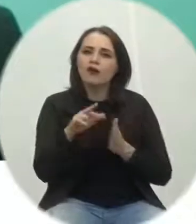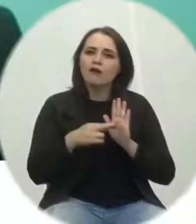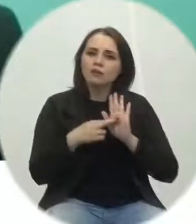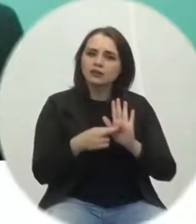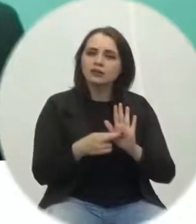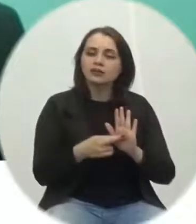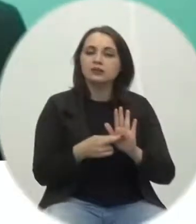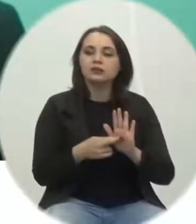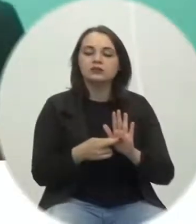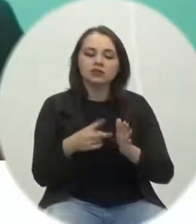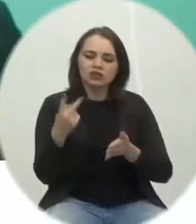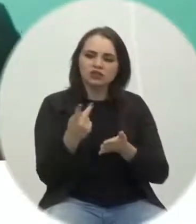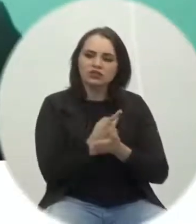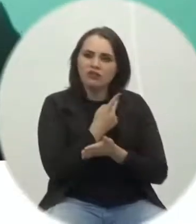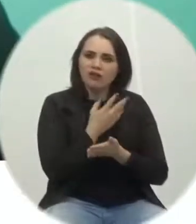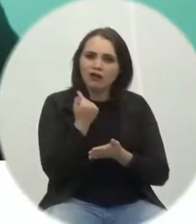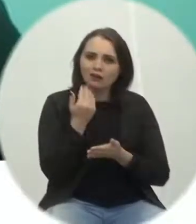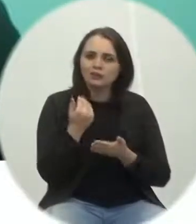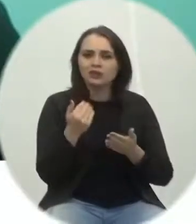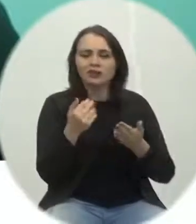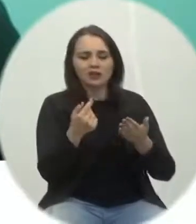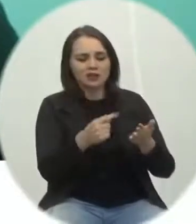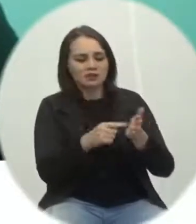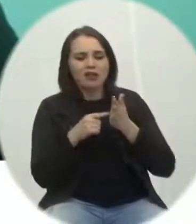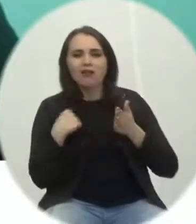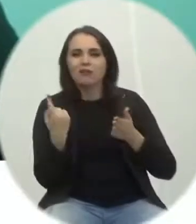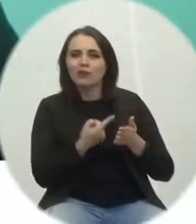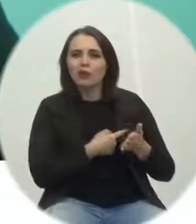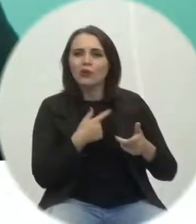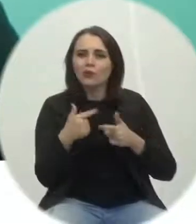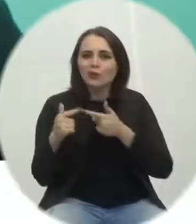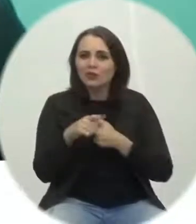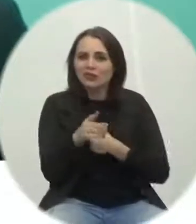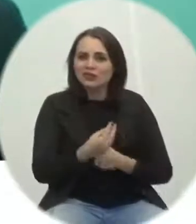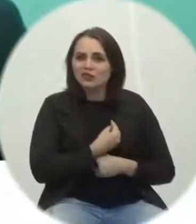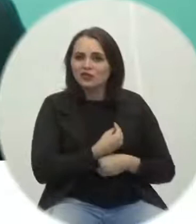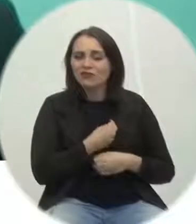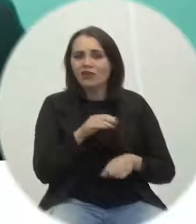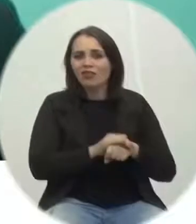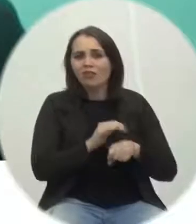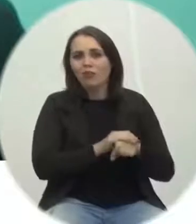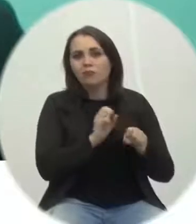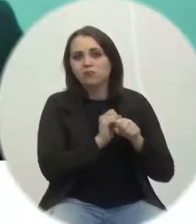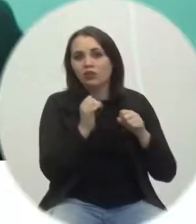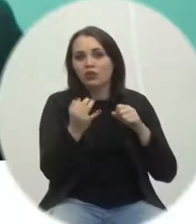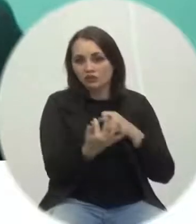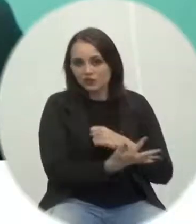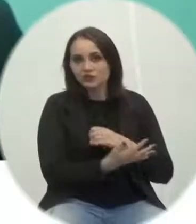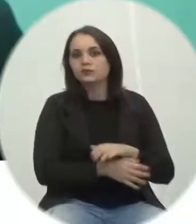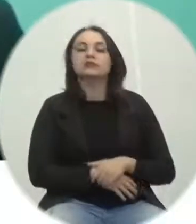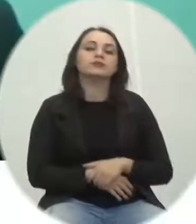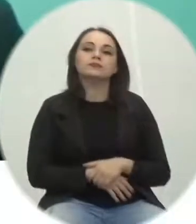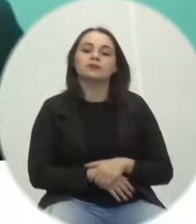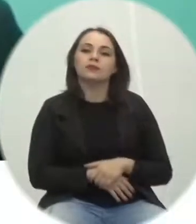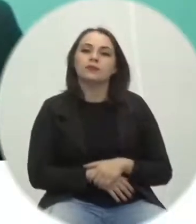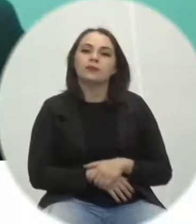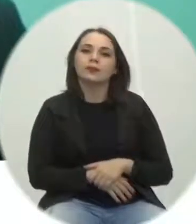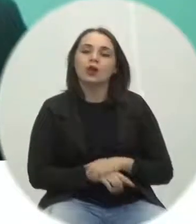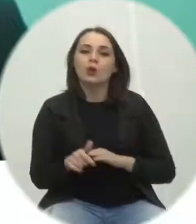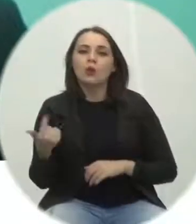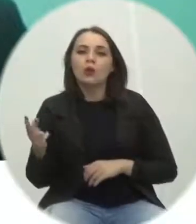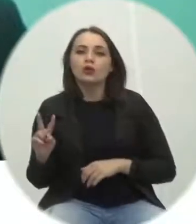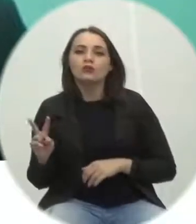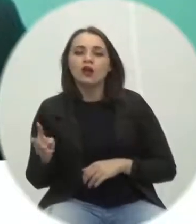a nós todo o problema que eles estão vivendo com a pandemia e o presidente Arleu até destacou boa parte disso no seu horário político de